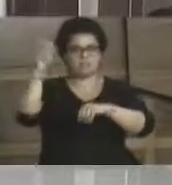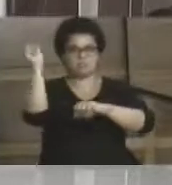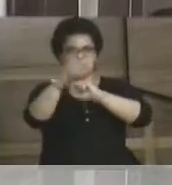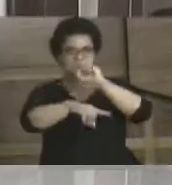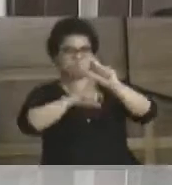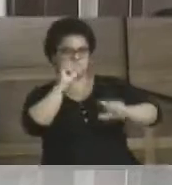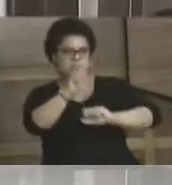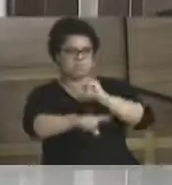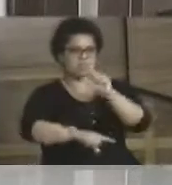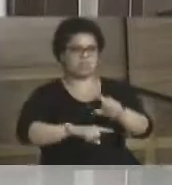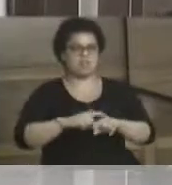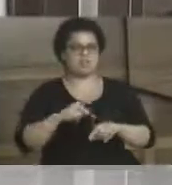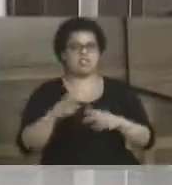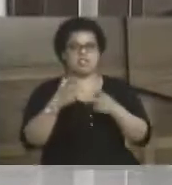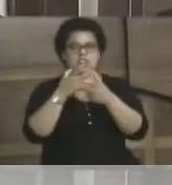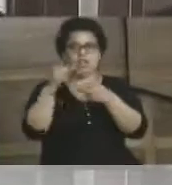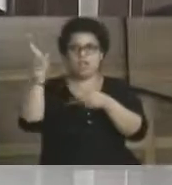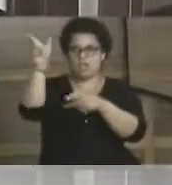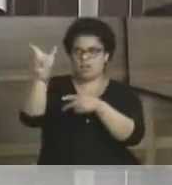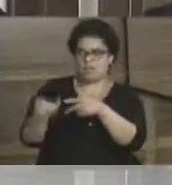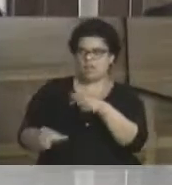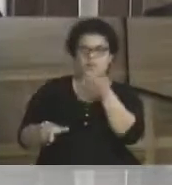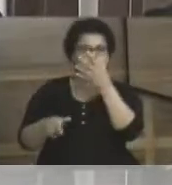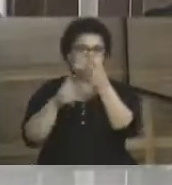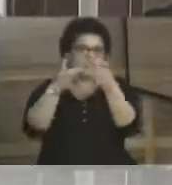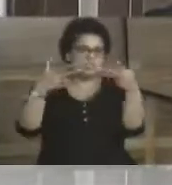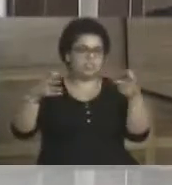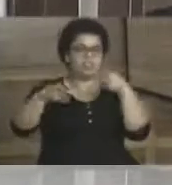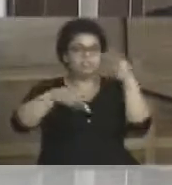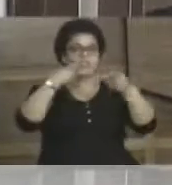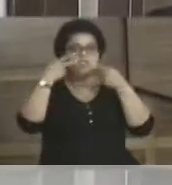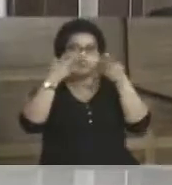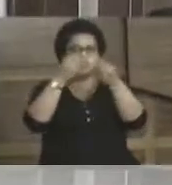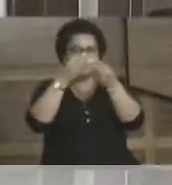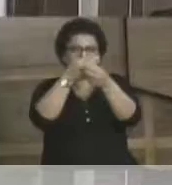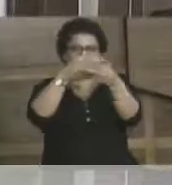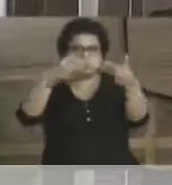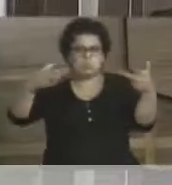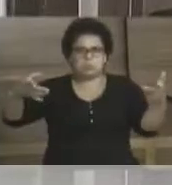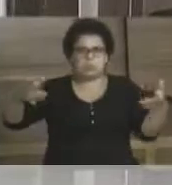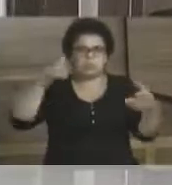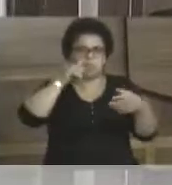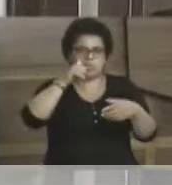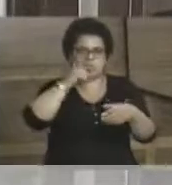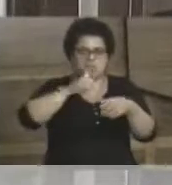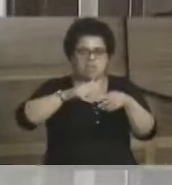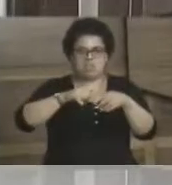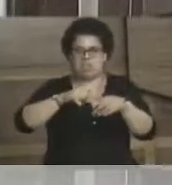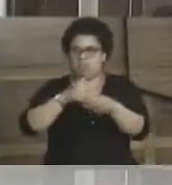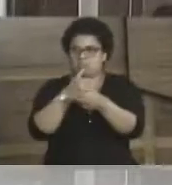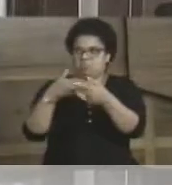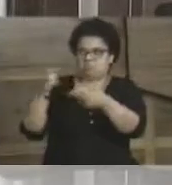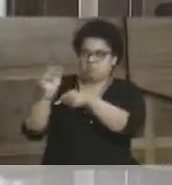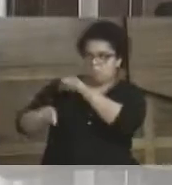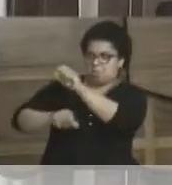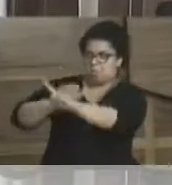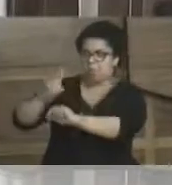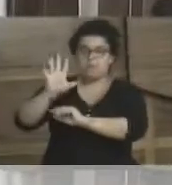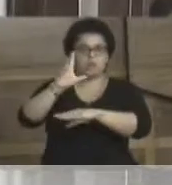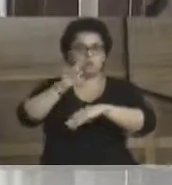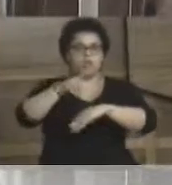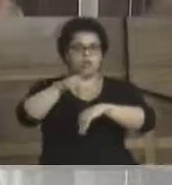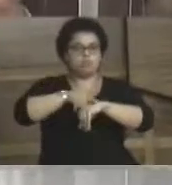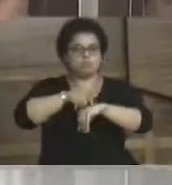joga bosta na genie, ela é boa de... Enfim, fala um monte de baixaria para a mulher, mas isso retrata apenas um